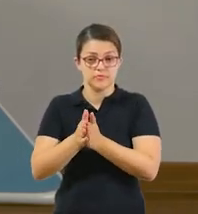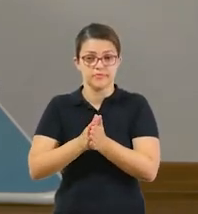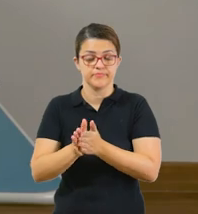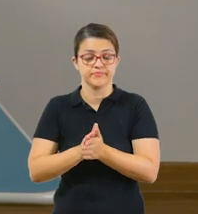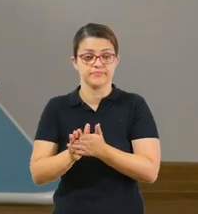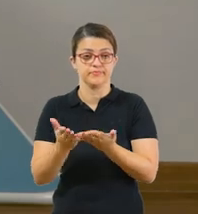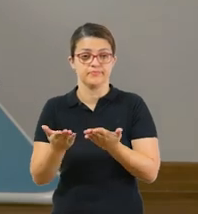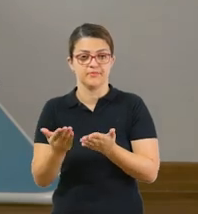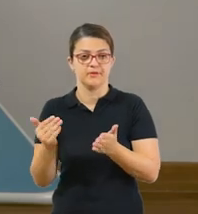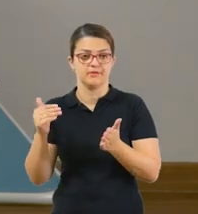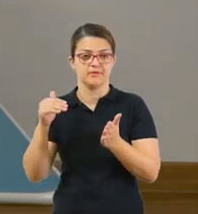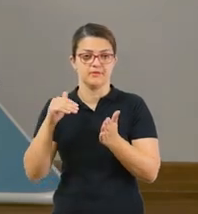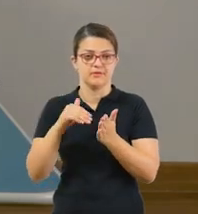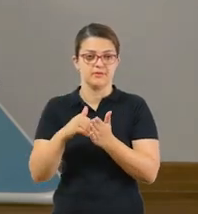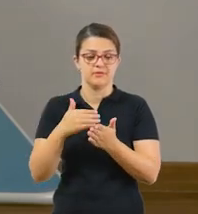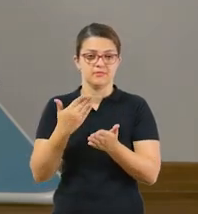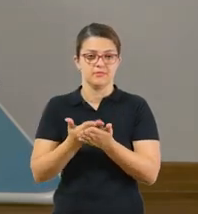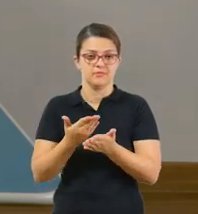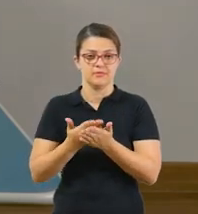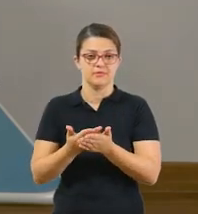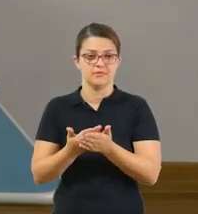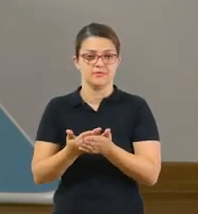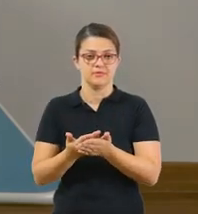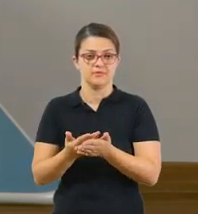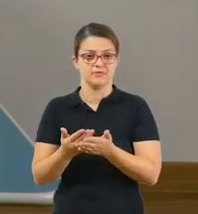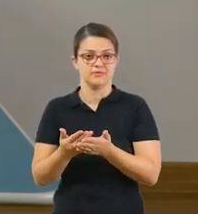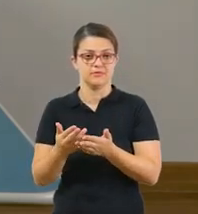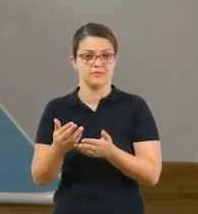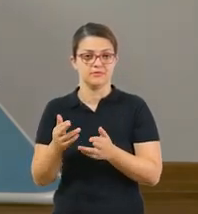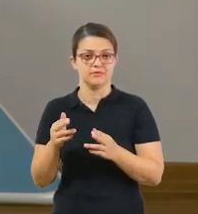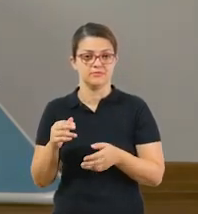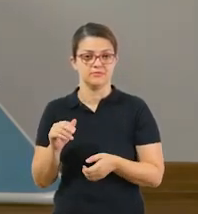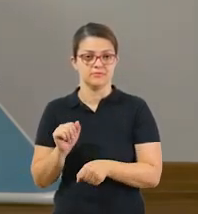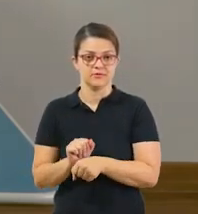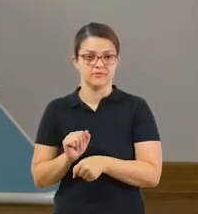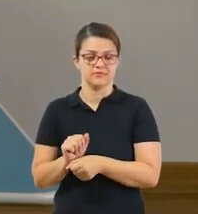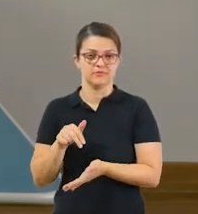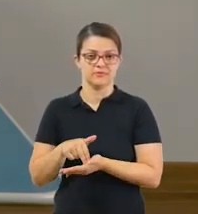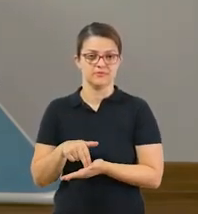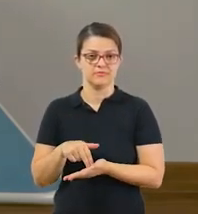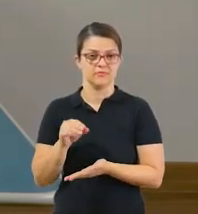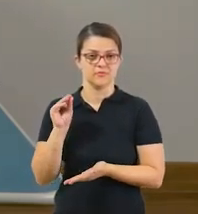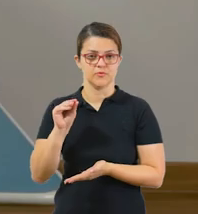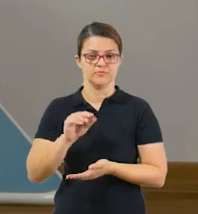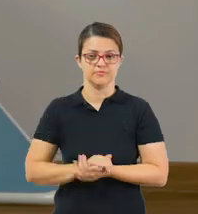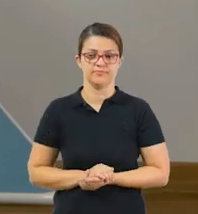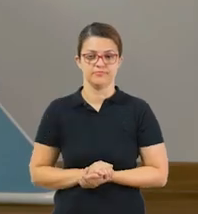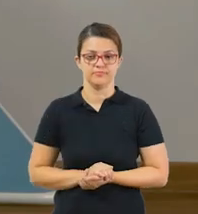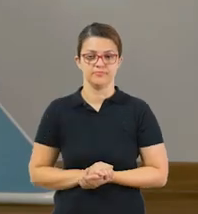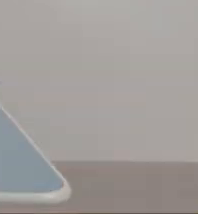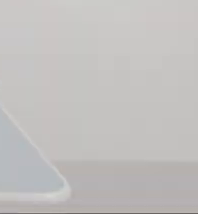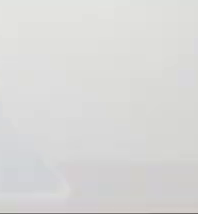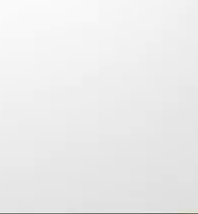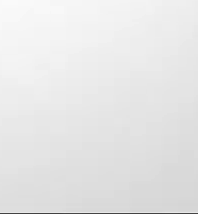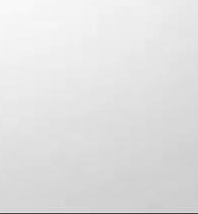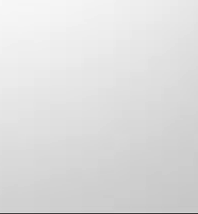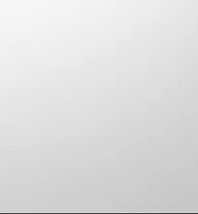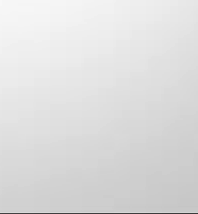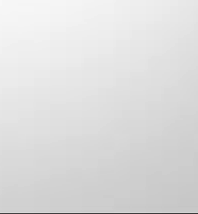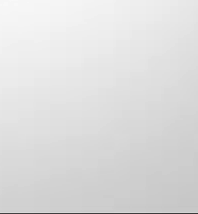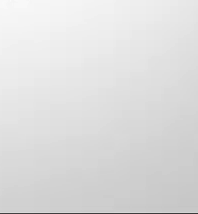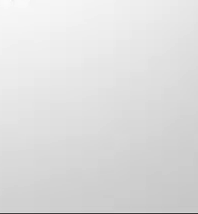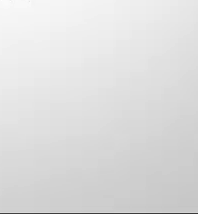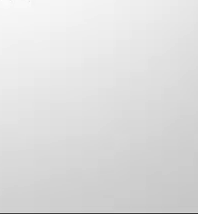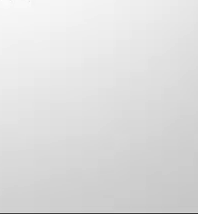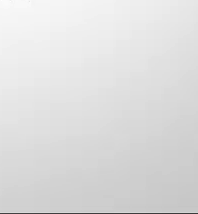parte da sua mãozinha. E até o próximo vídeo, gente. Espero vocês, tá bom? Obrigada. Um beijo. Tchau,